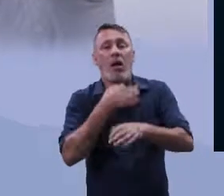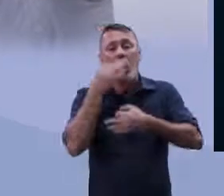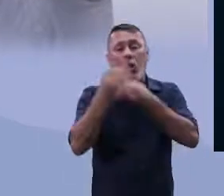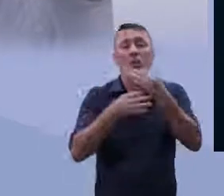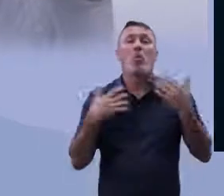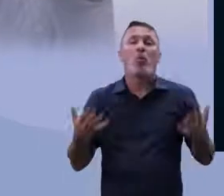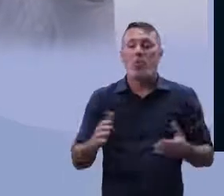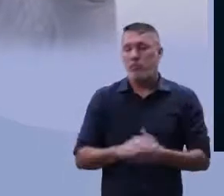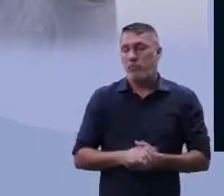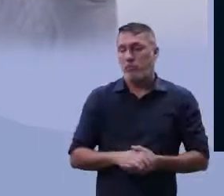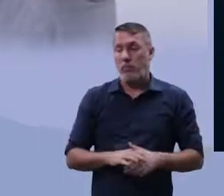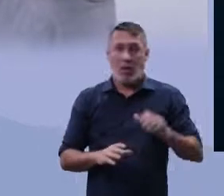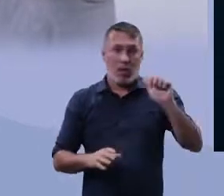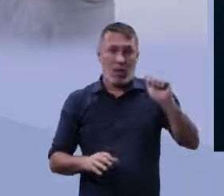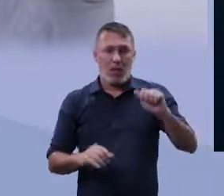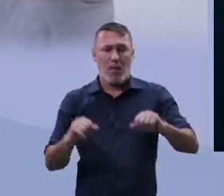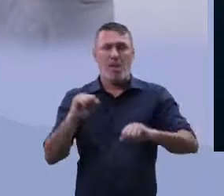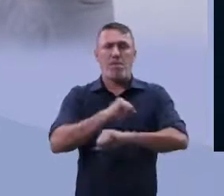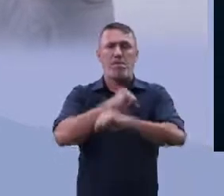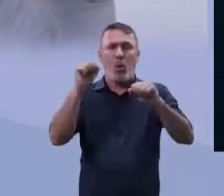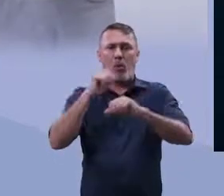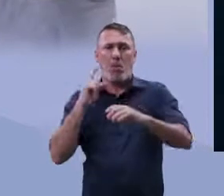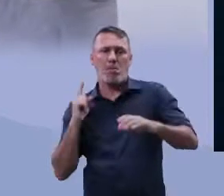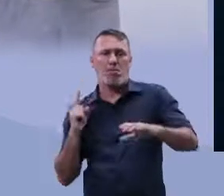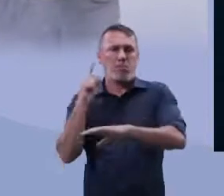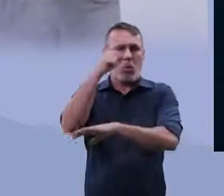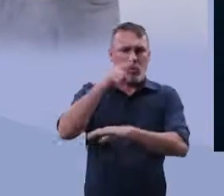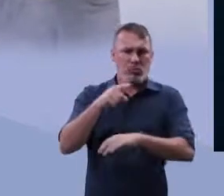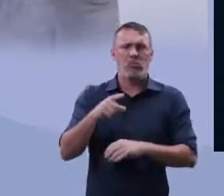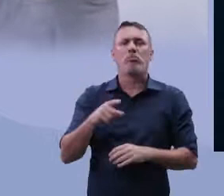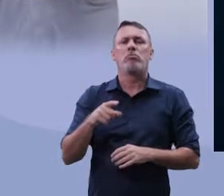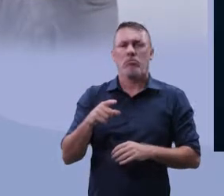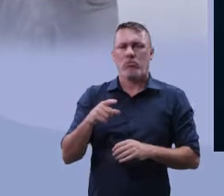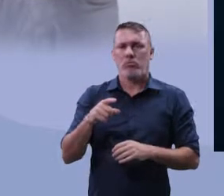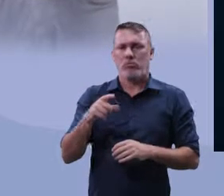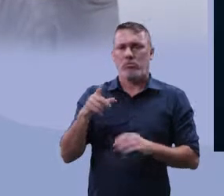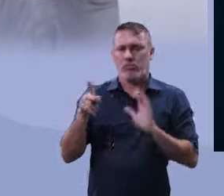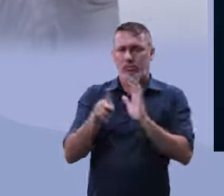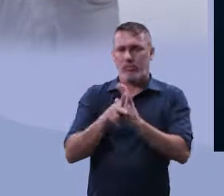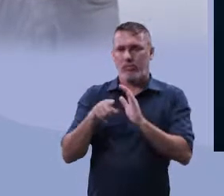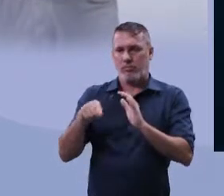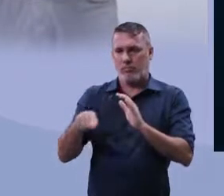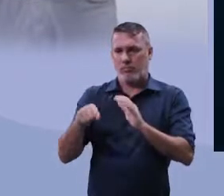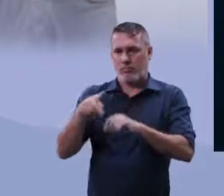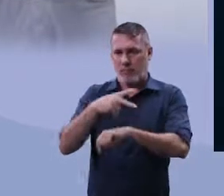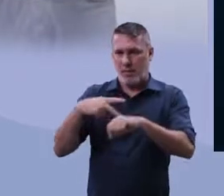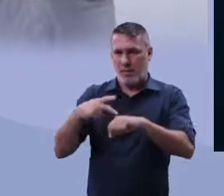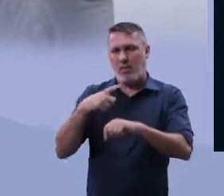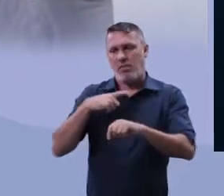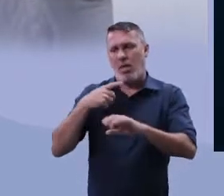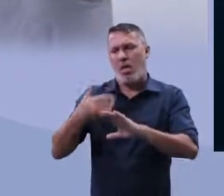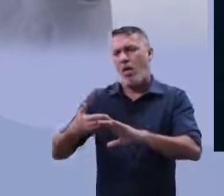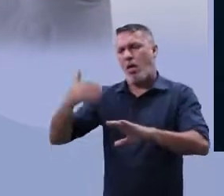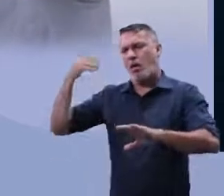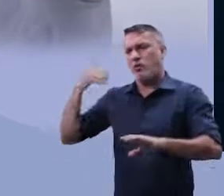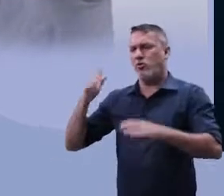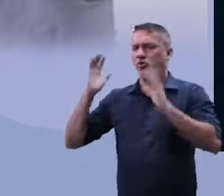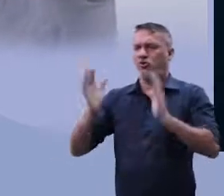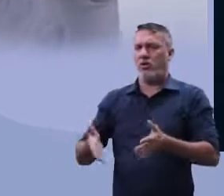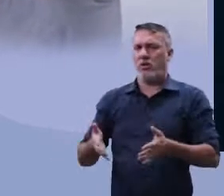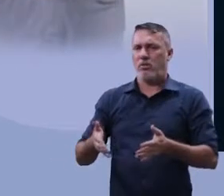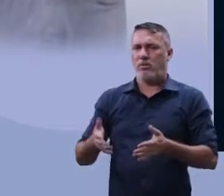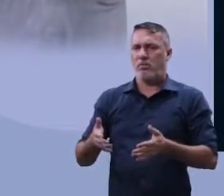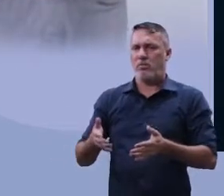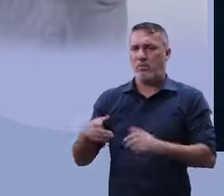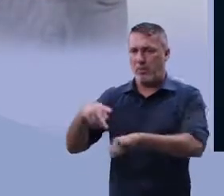que letra A, a bomba atômica produzidas por eles existiam no mundo antes do Paquistão existir